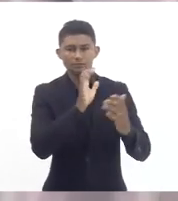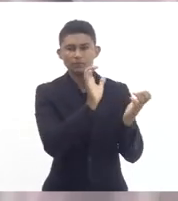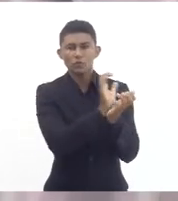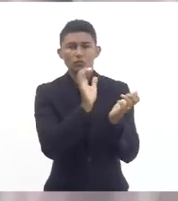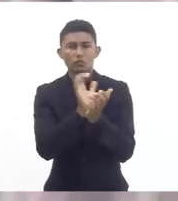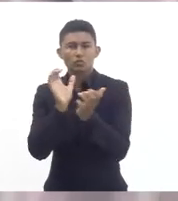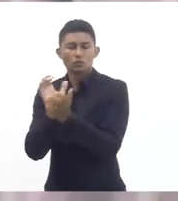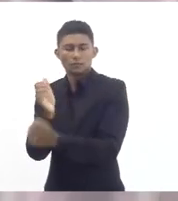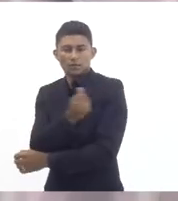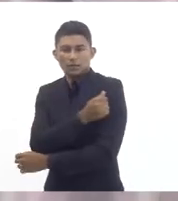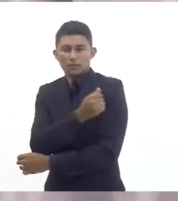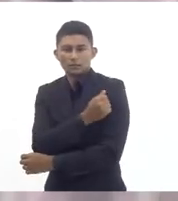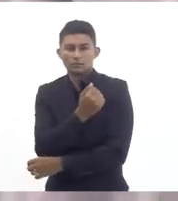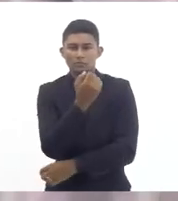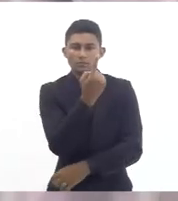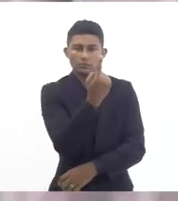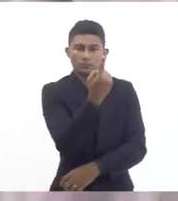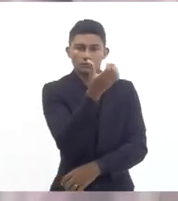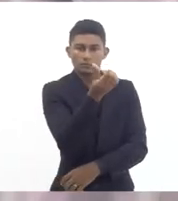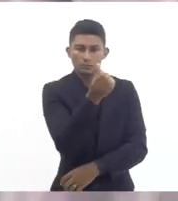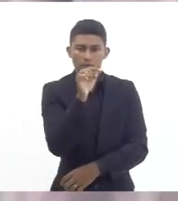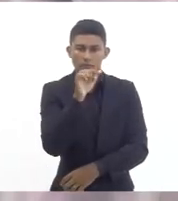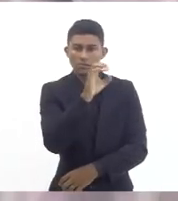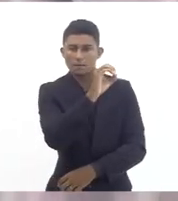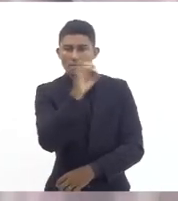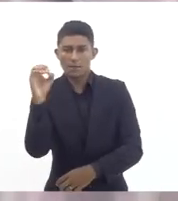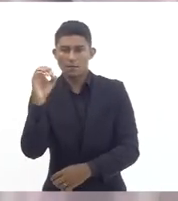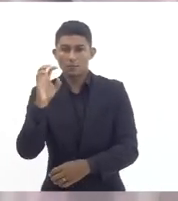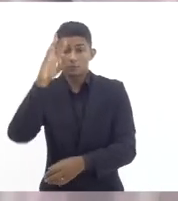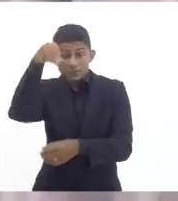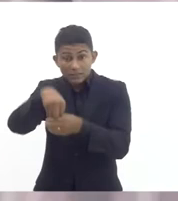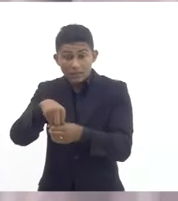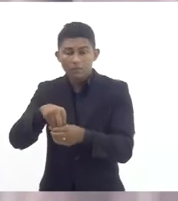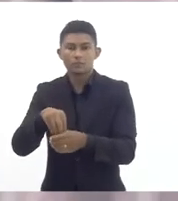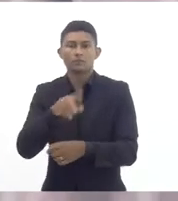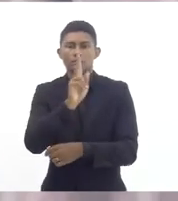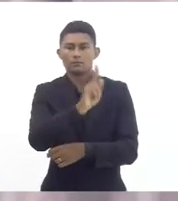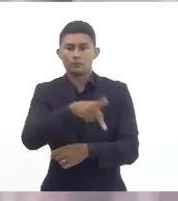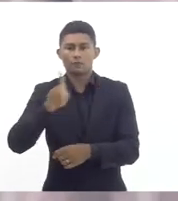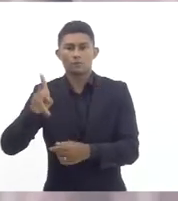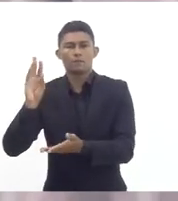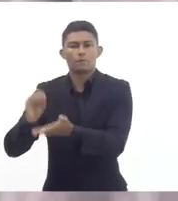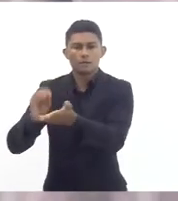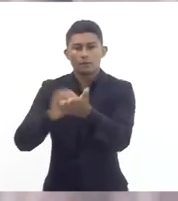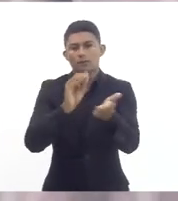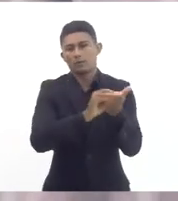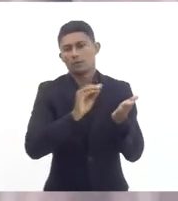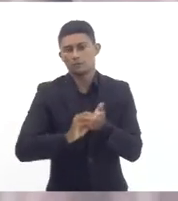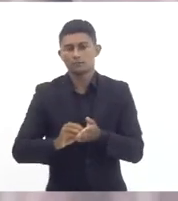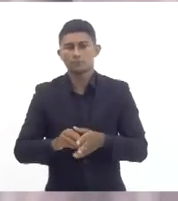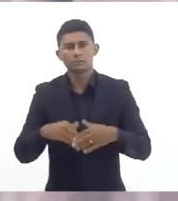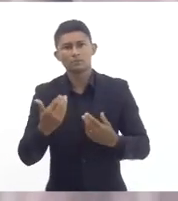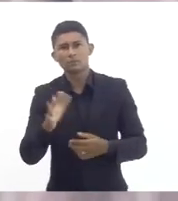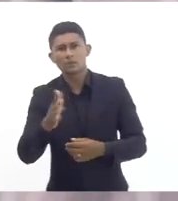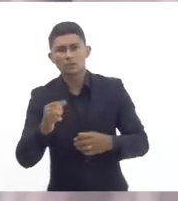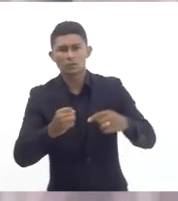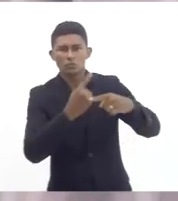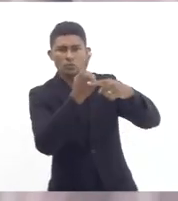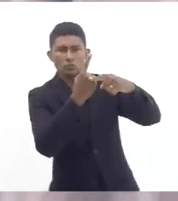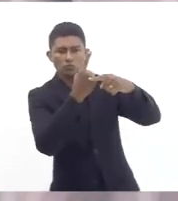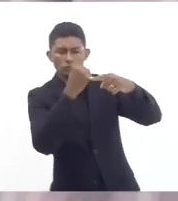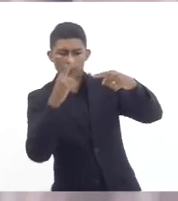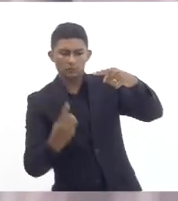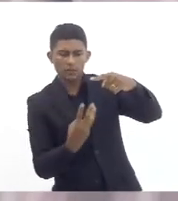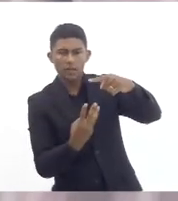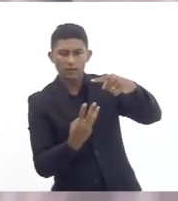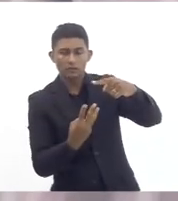um terço das nossas turmas estejam faltando uma ou